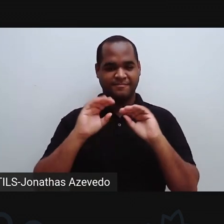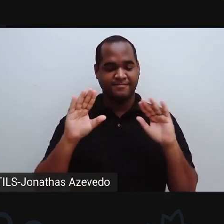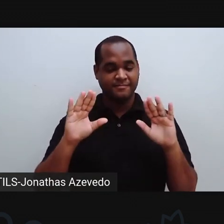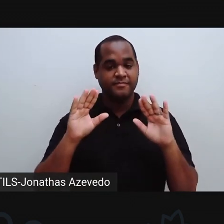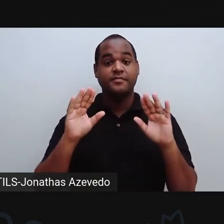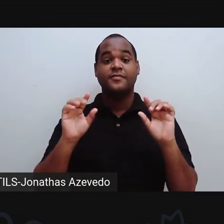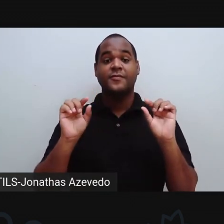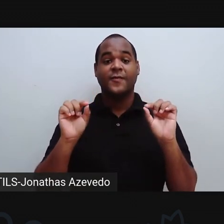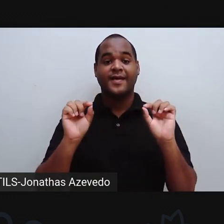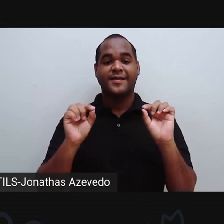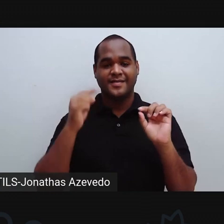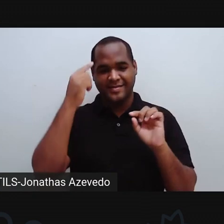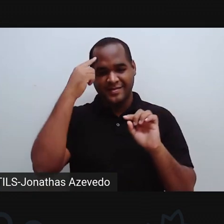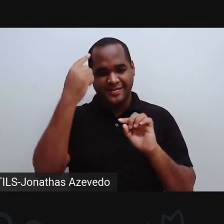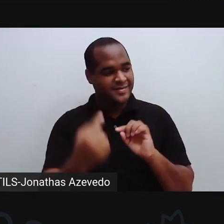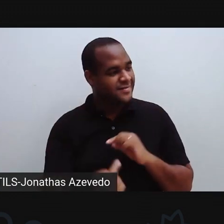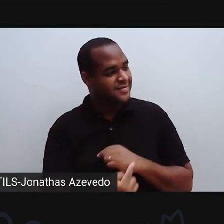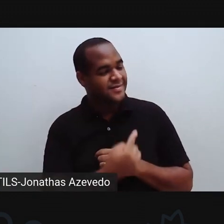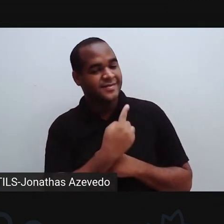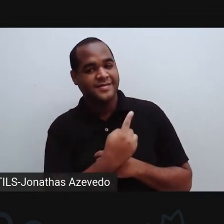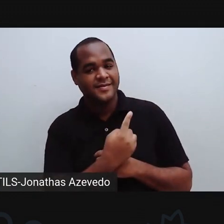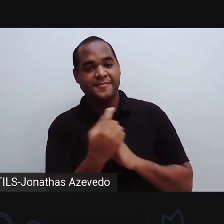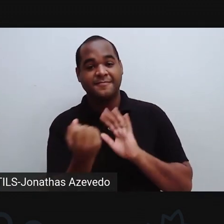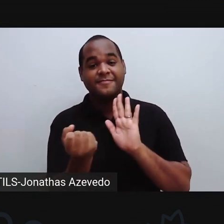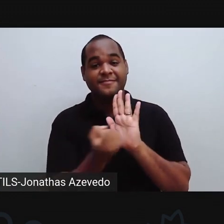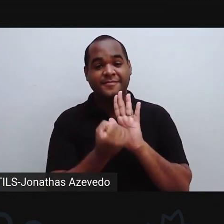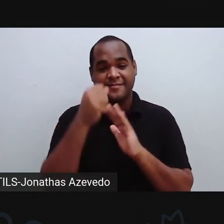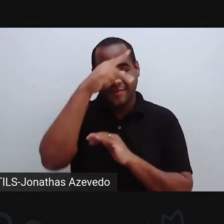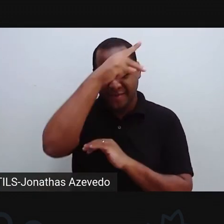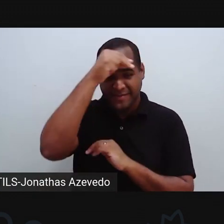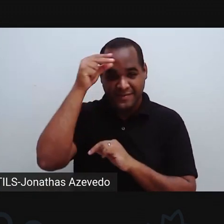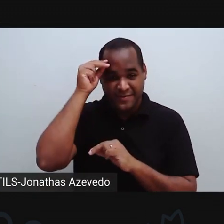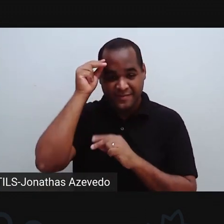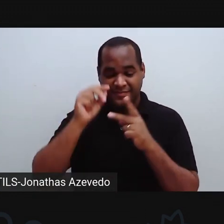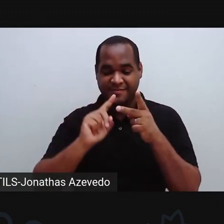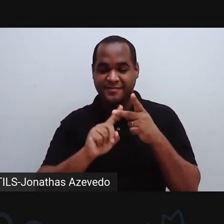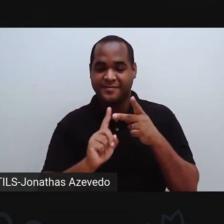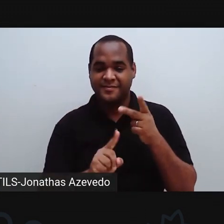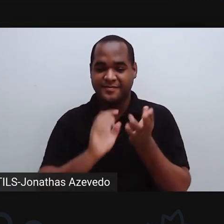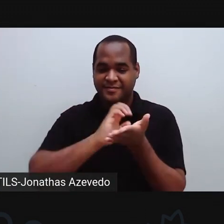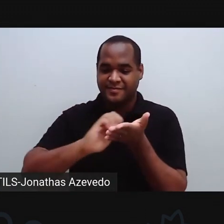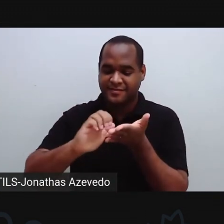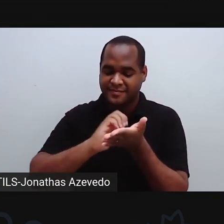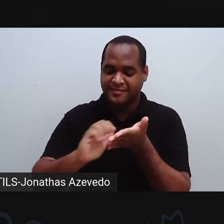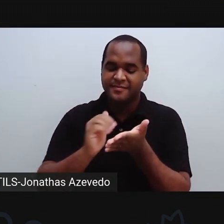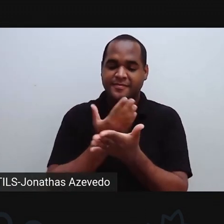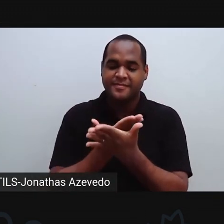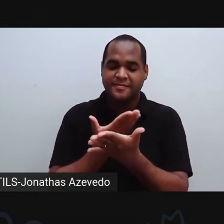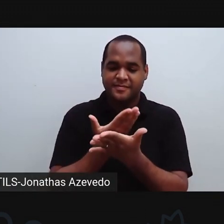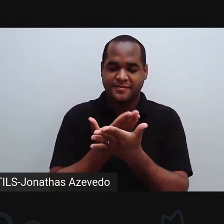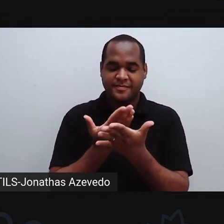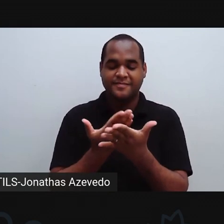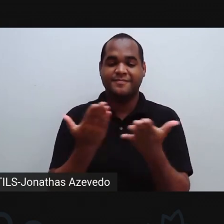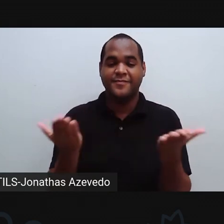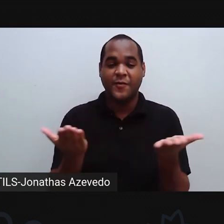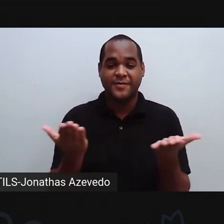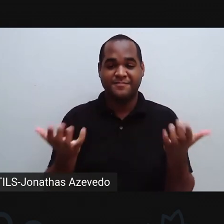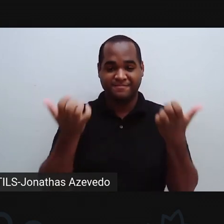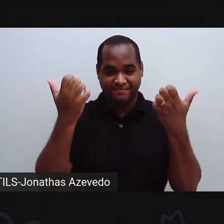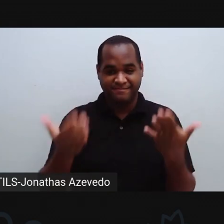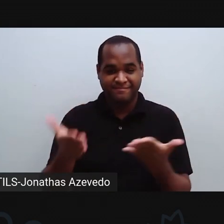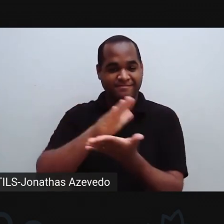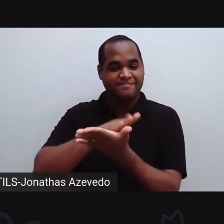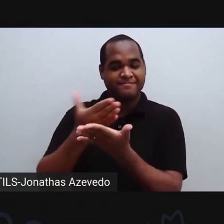mim tem a logo da Prefeitura Municipal de Ferreira de Santana e da Secretaria Municipal de Educação. E na nossa aula de hoje a gente tem a